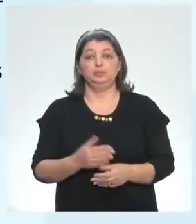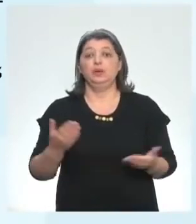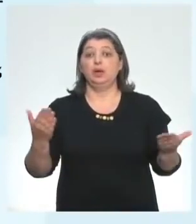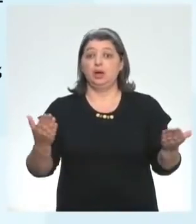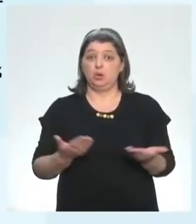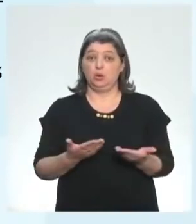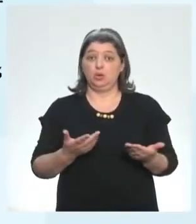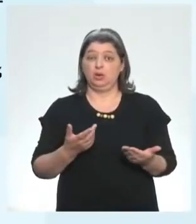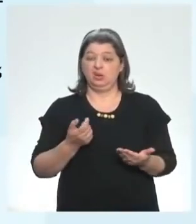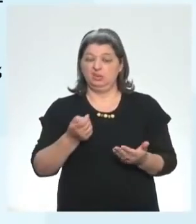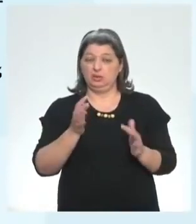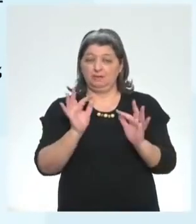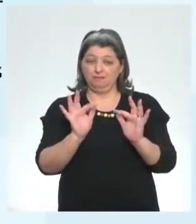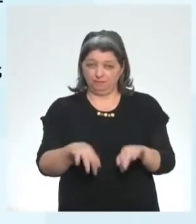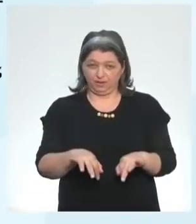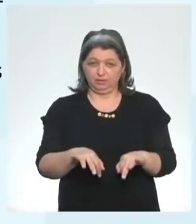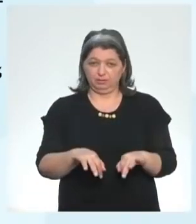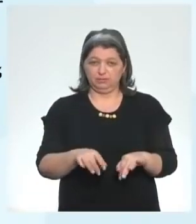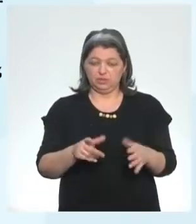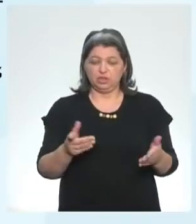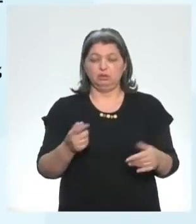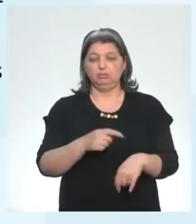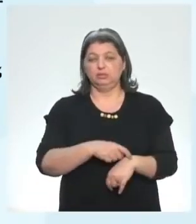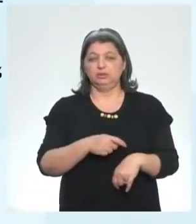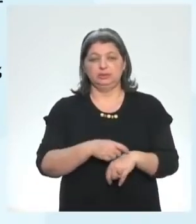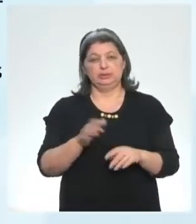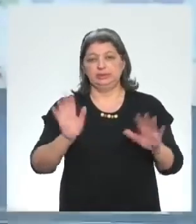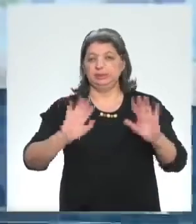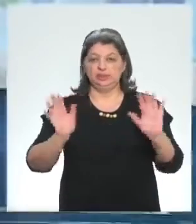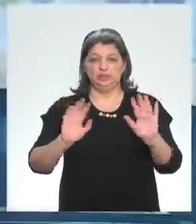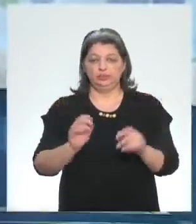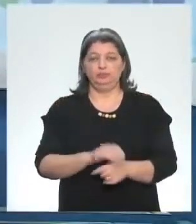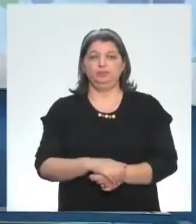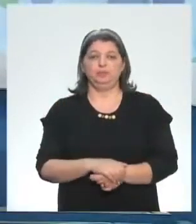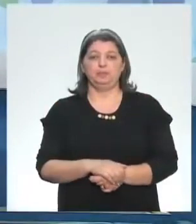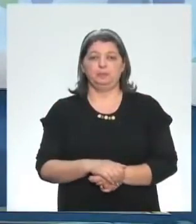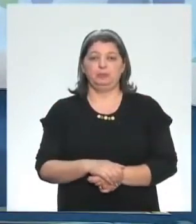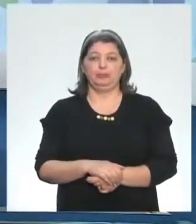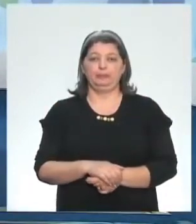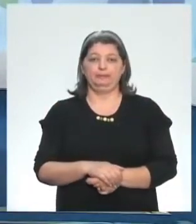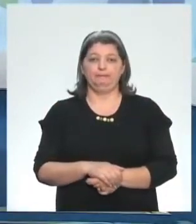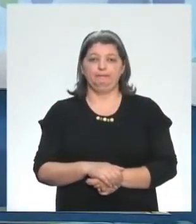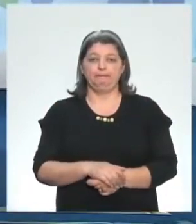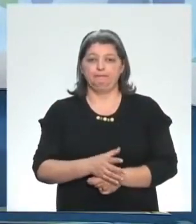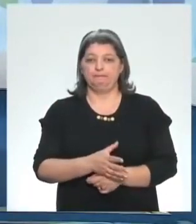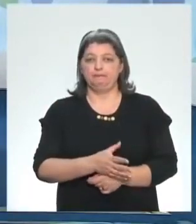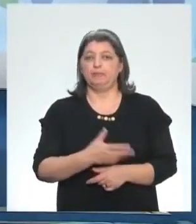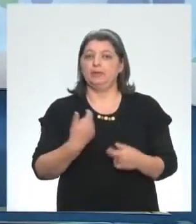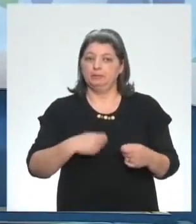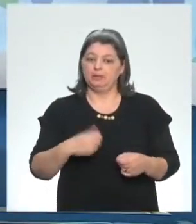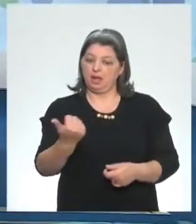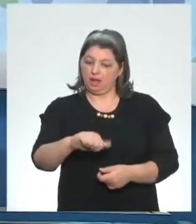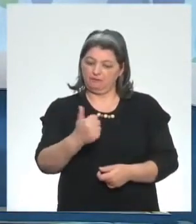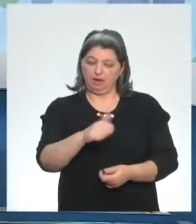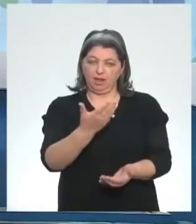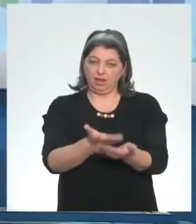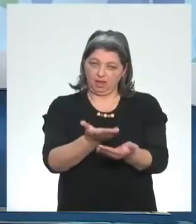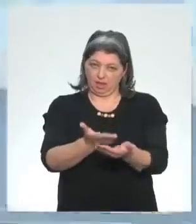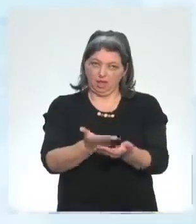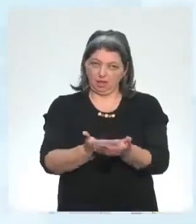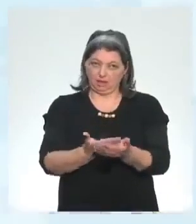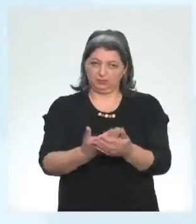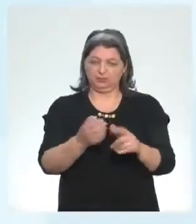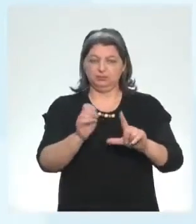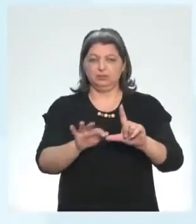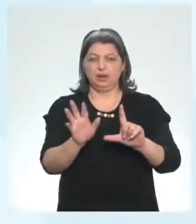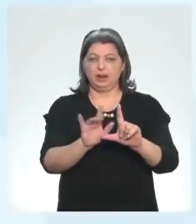está chegando ao fim, Erika, a hora de a gente falar um tchauzinho. Bye, bye. Bye, everybody. Não se esqueçam de avaliar a nossa aula. Está aí